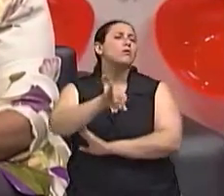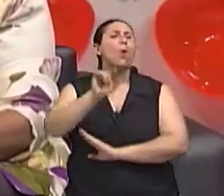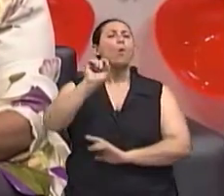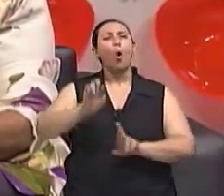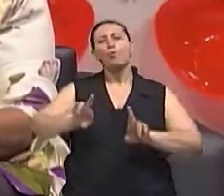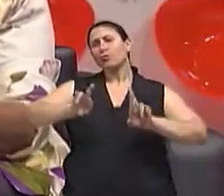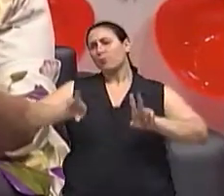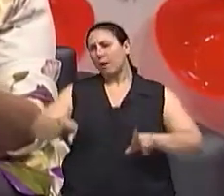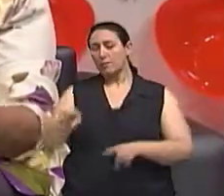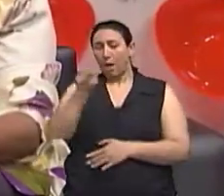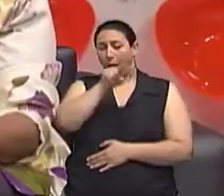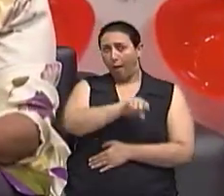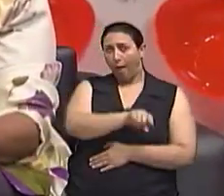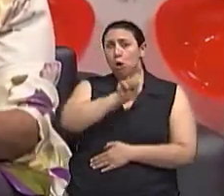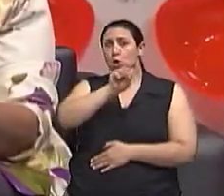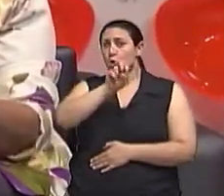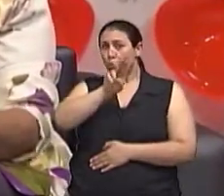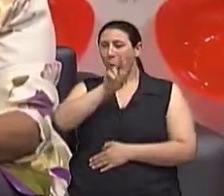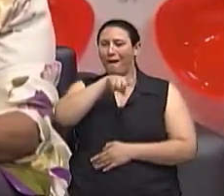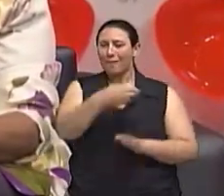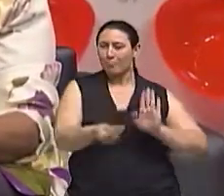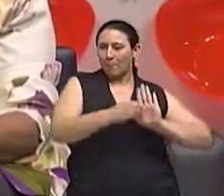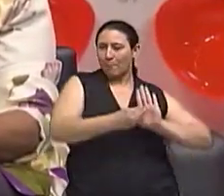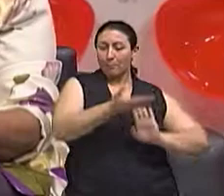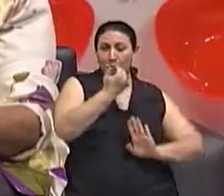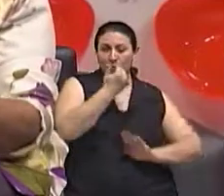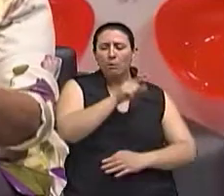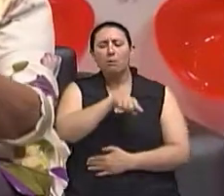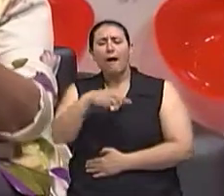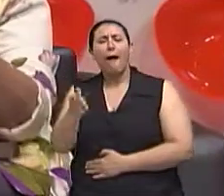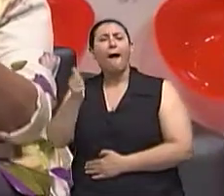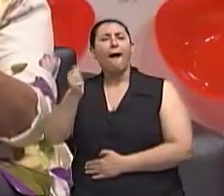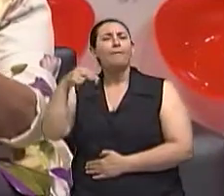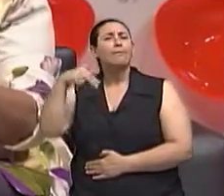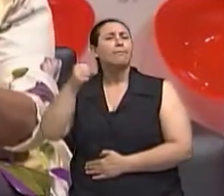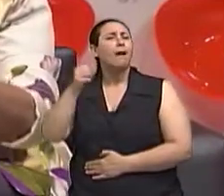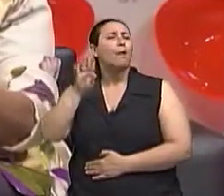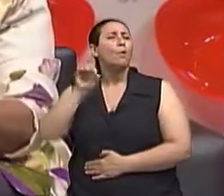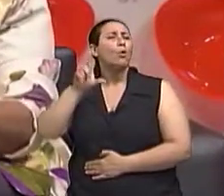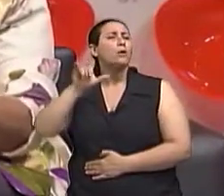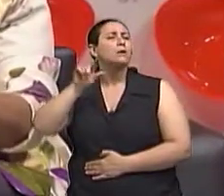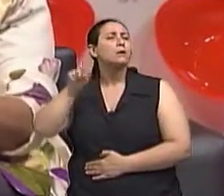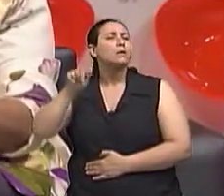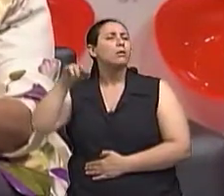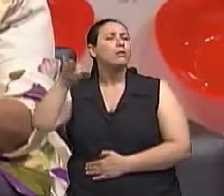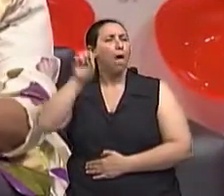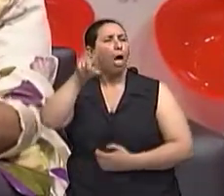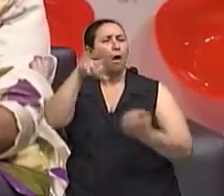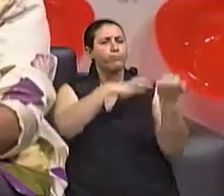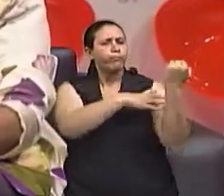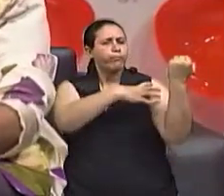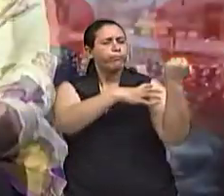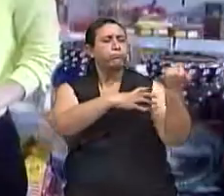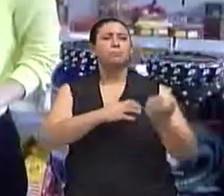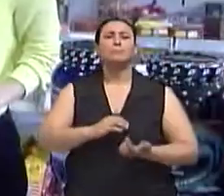diferenciação entre suplemento alimentar e anabolizantes? Vamos ouvir?